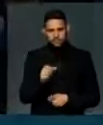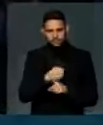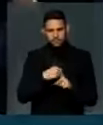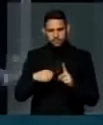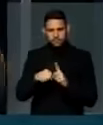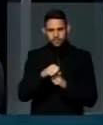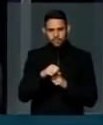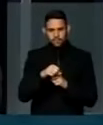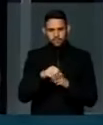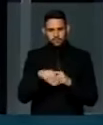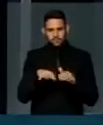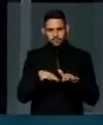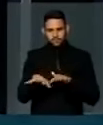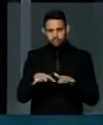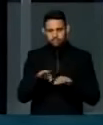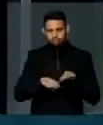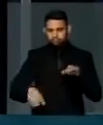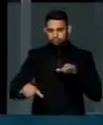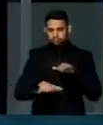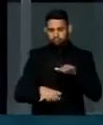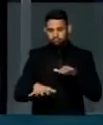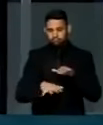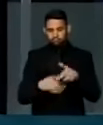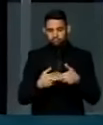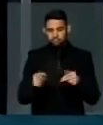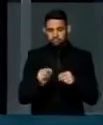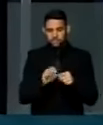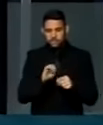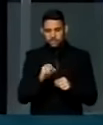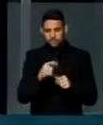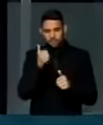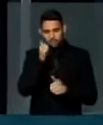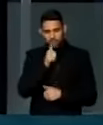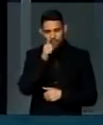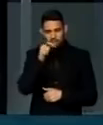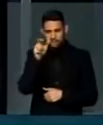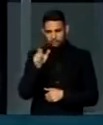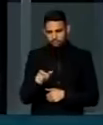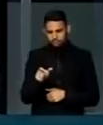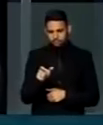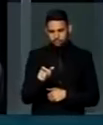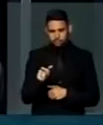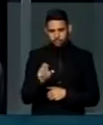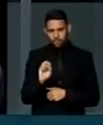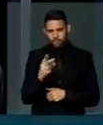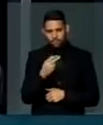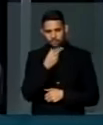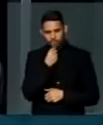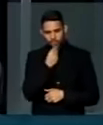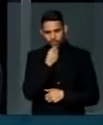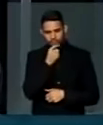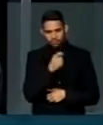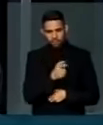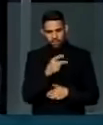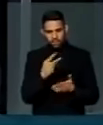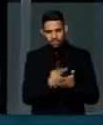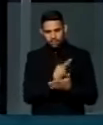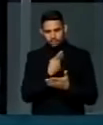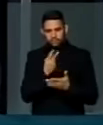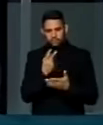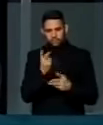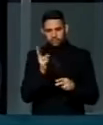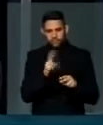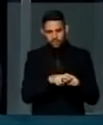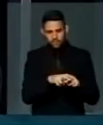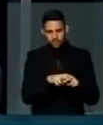sociedade desestruturada e desigual. Se uma mulher ou um homem cometeu um